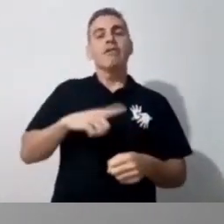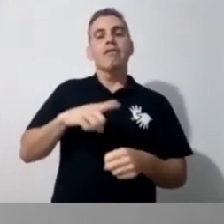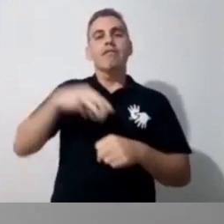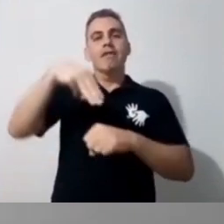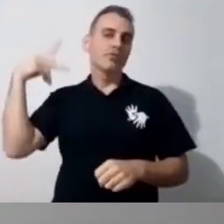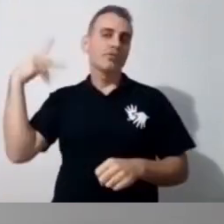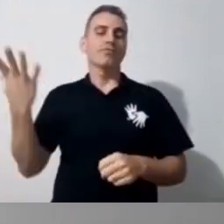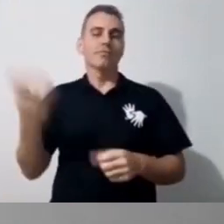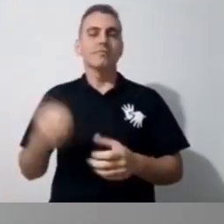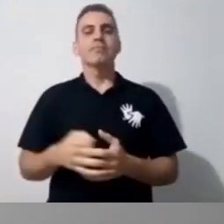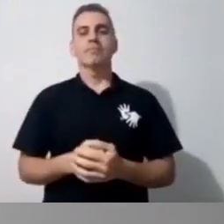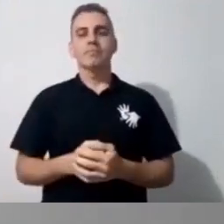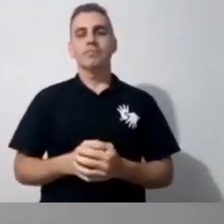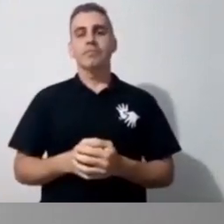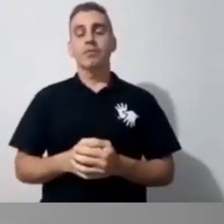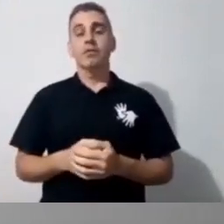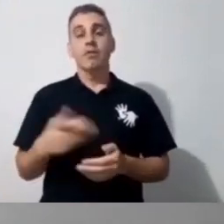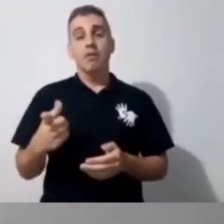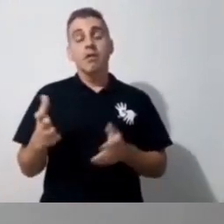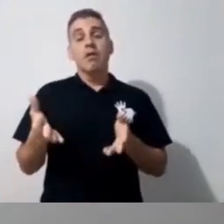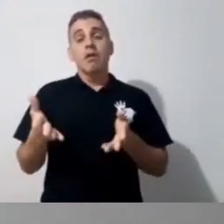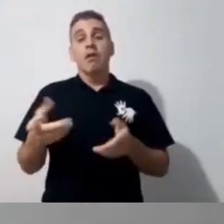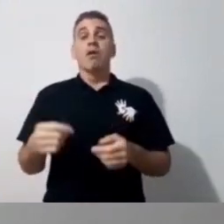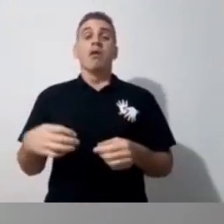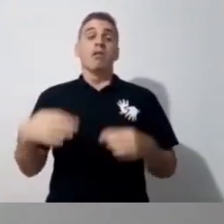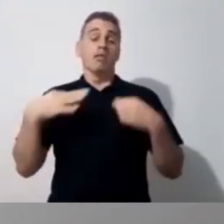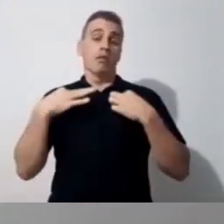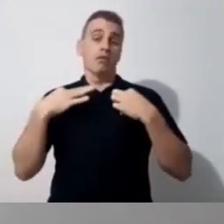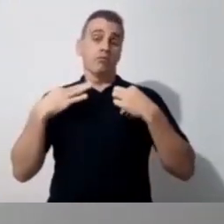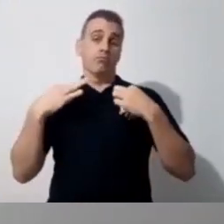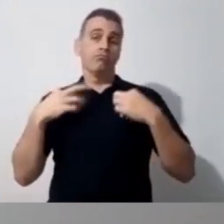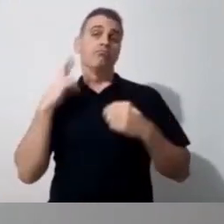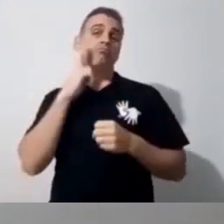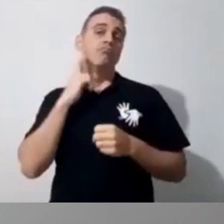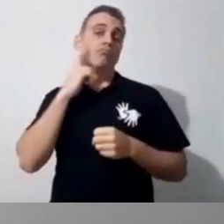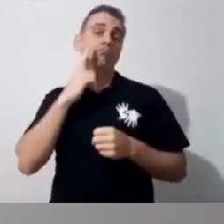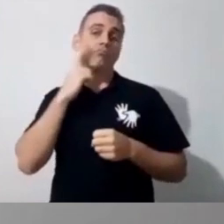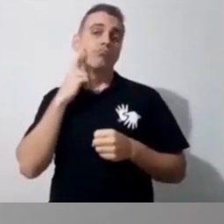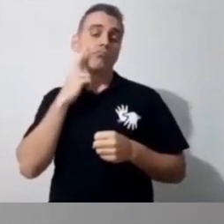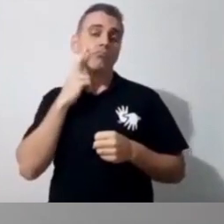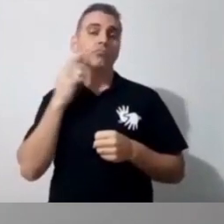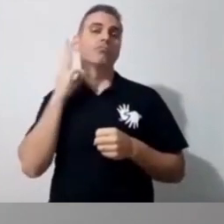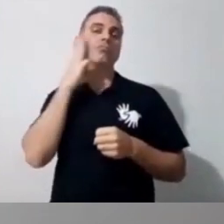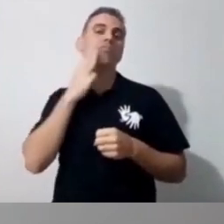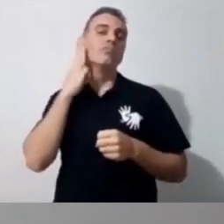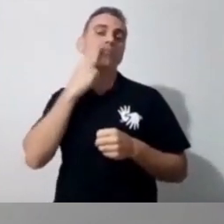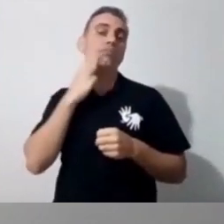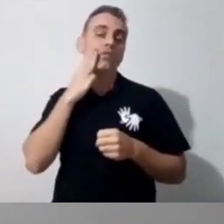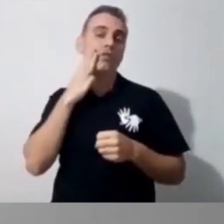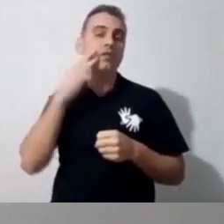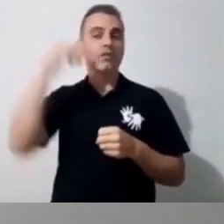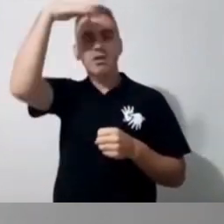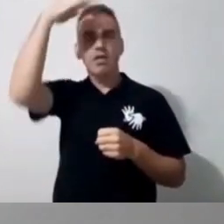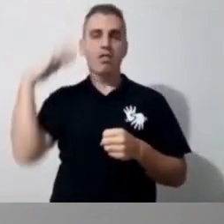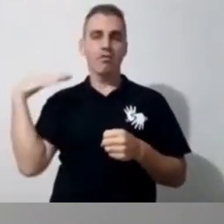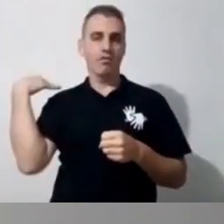Políticas. Eu estou com uma blusa rosa, eu sou morena, tenho cabelo pelo ombro, sou